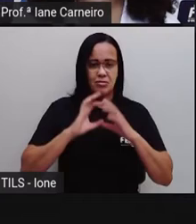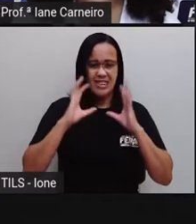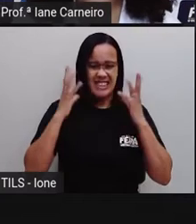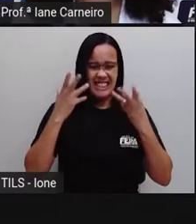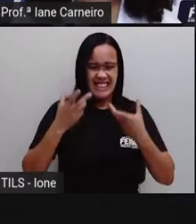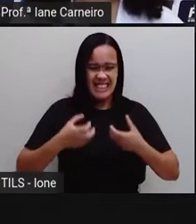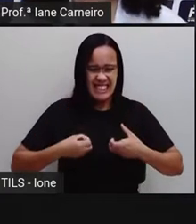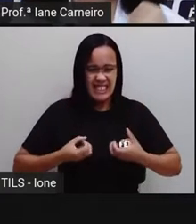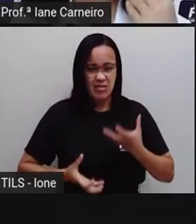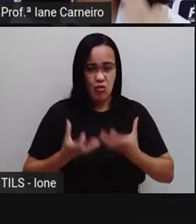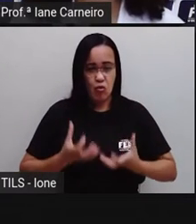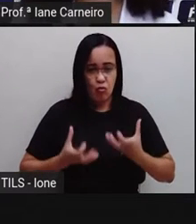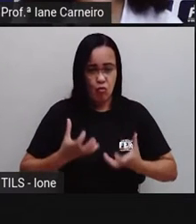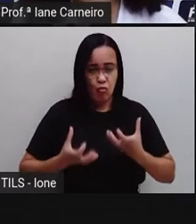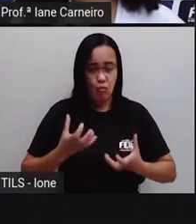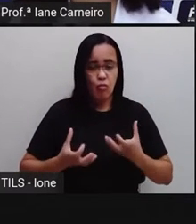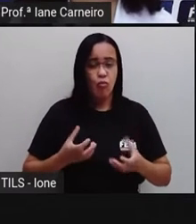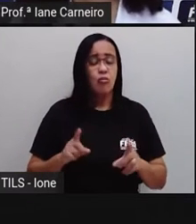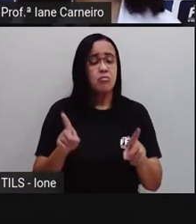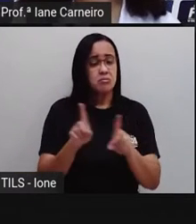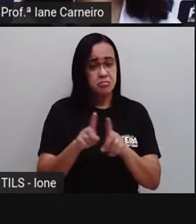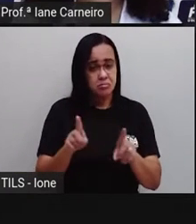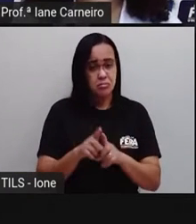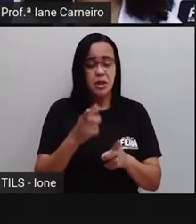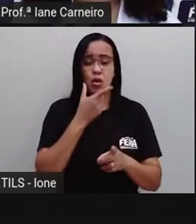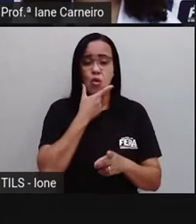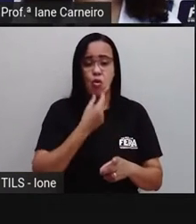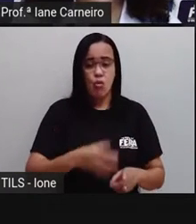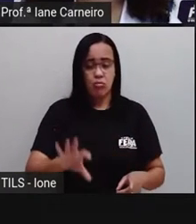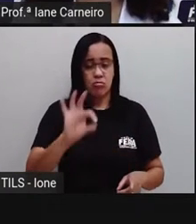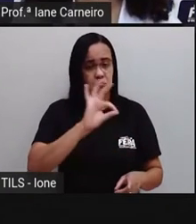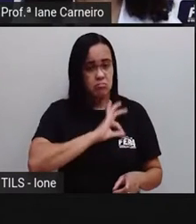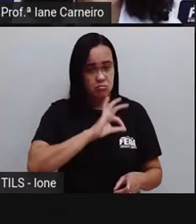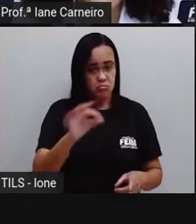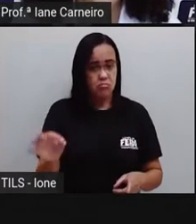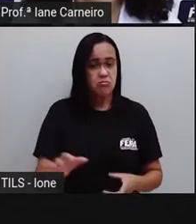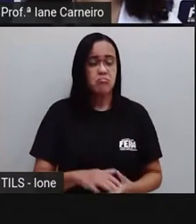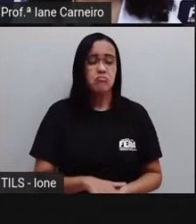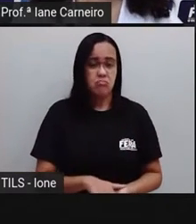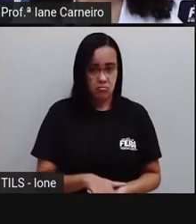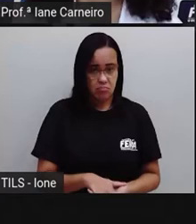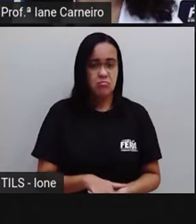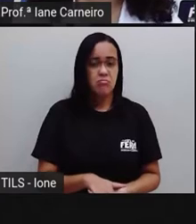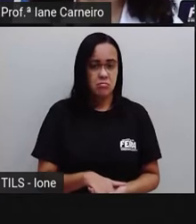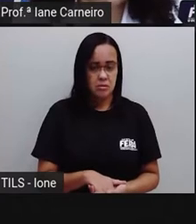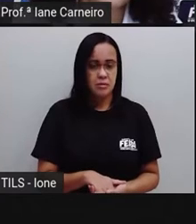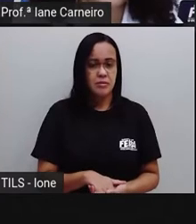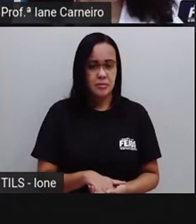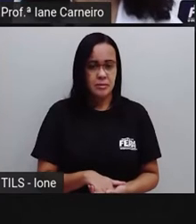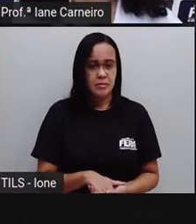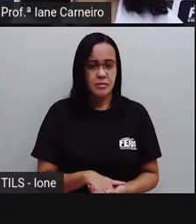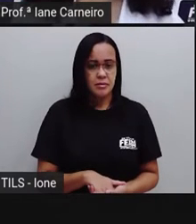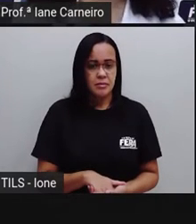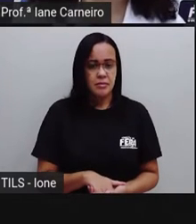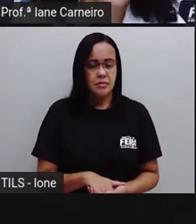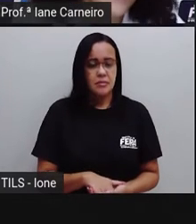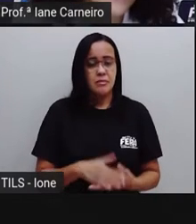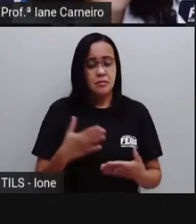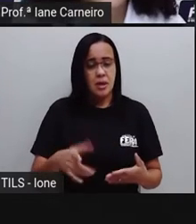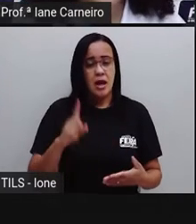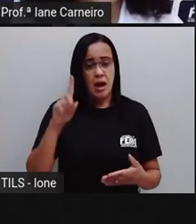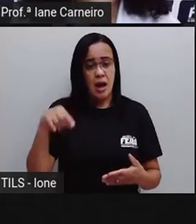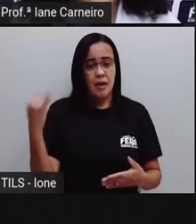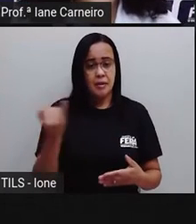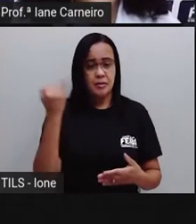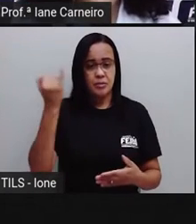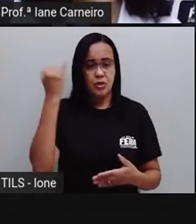diferente, né? Delegado. Tem gente, criança, que às vezes troca e fica telegado. Por isso que é importante reler.